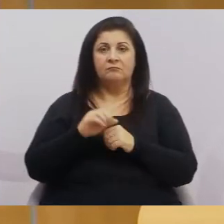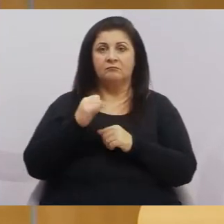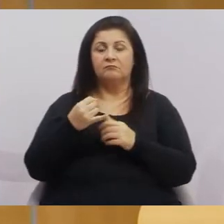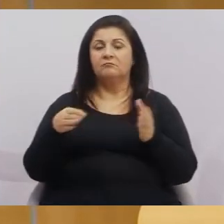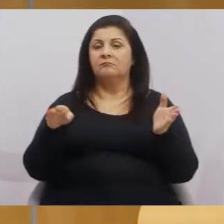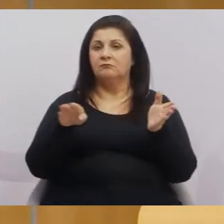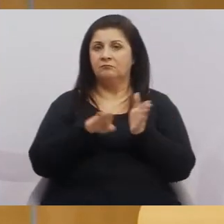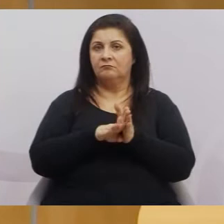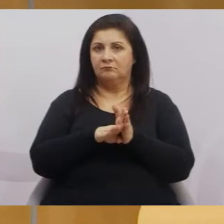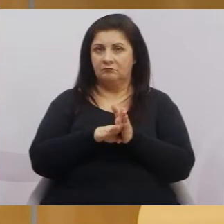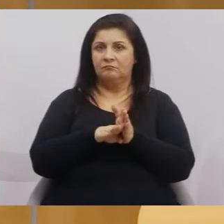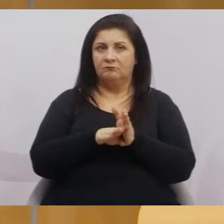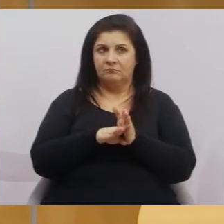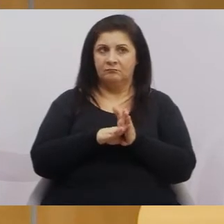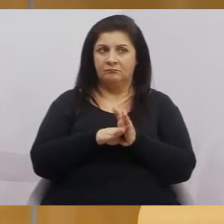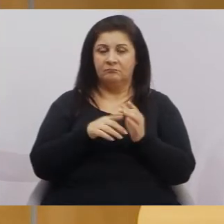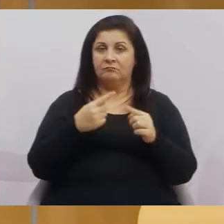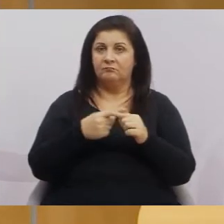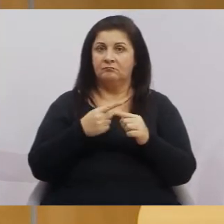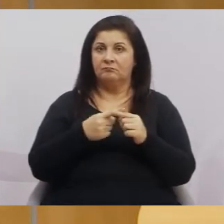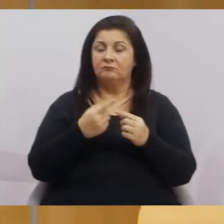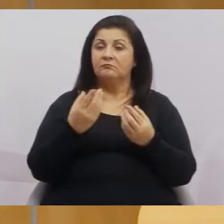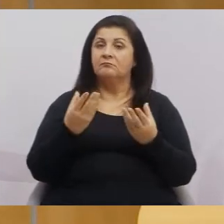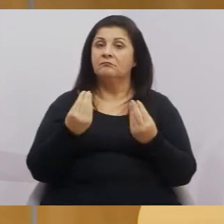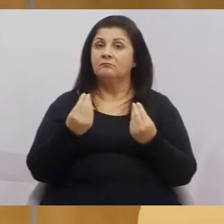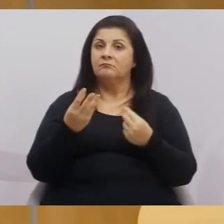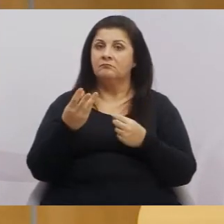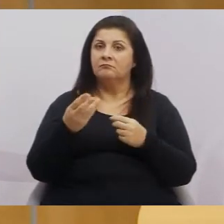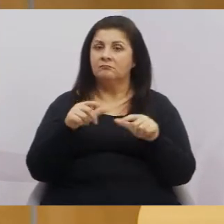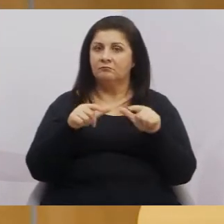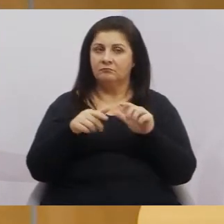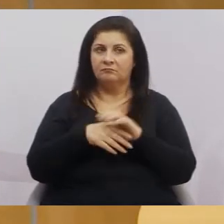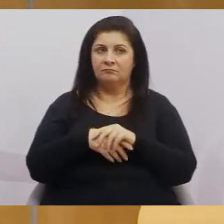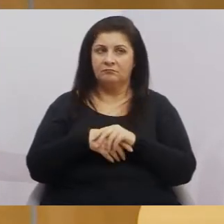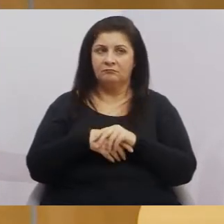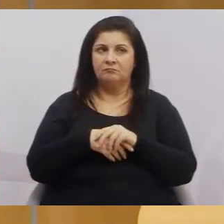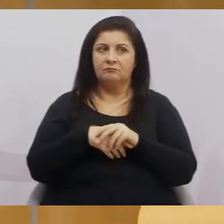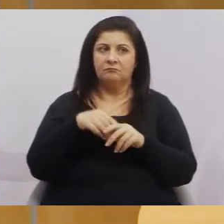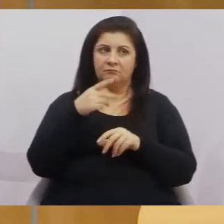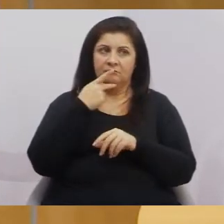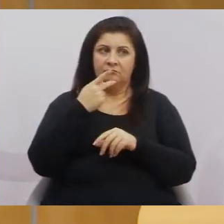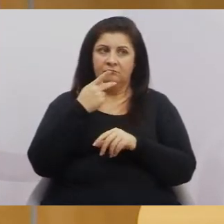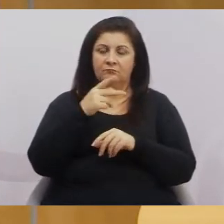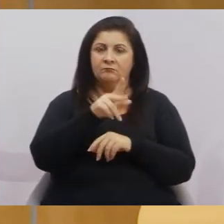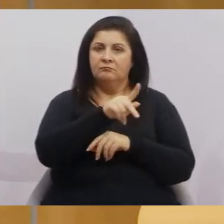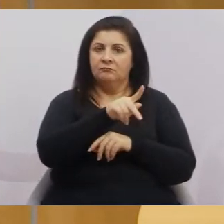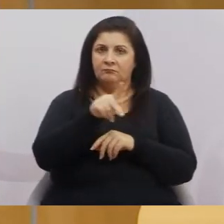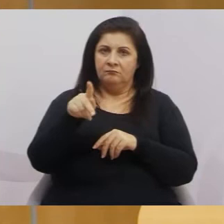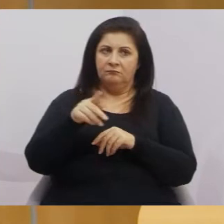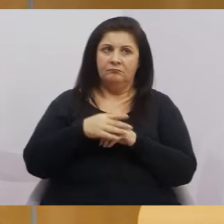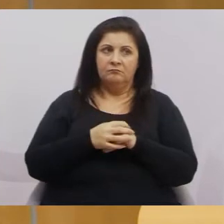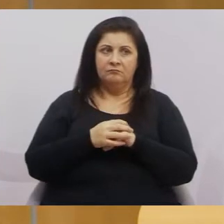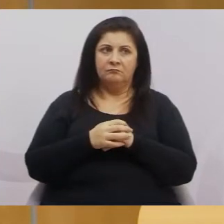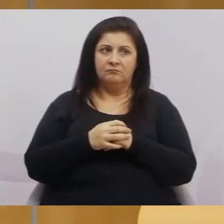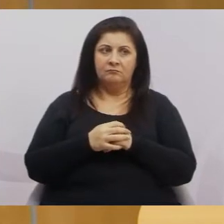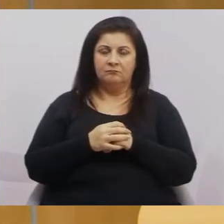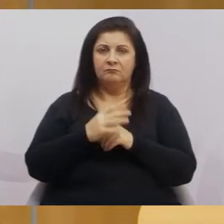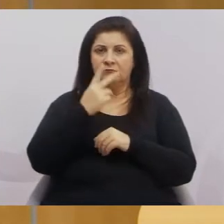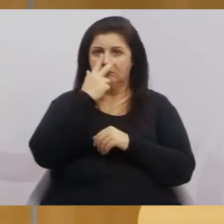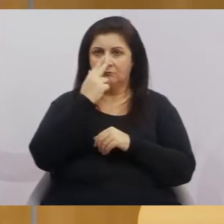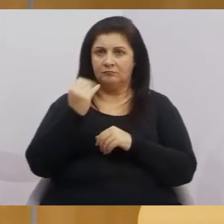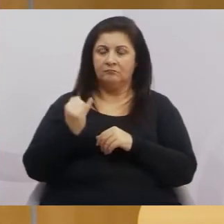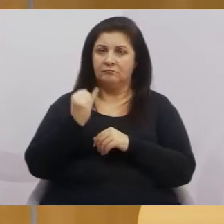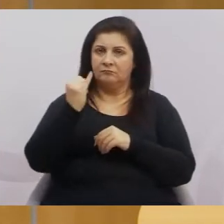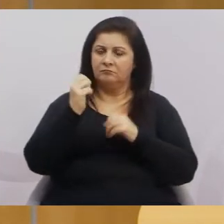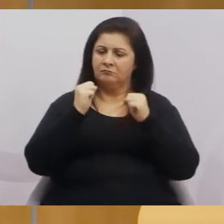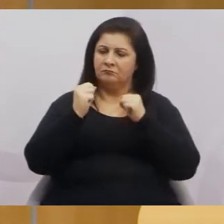aqui por causa dessa quantidade de projetos. Até fiz minha crítica, falei para o presidente, eu acho que é importante a gente